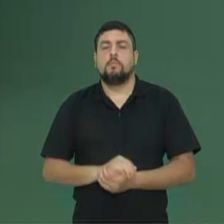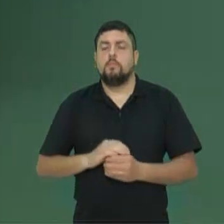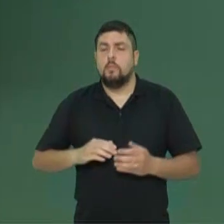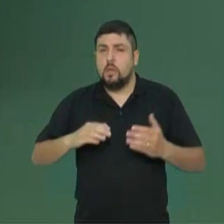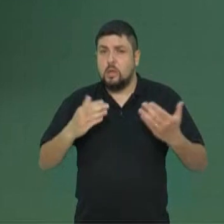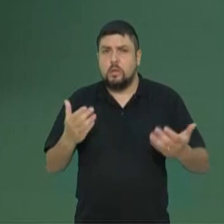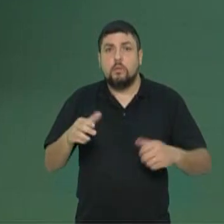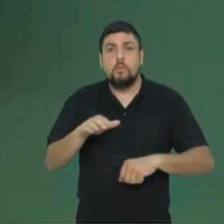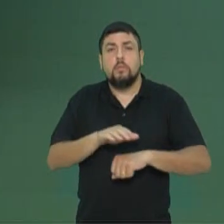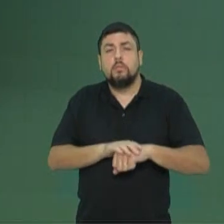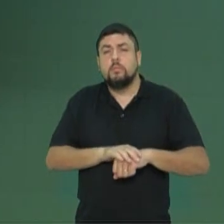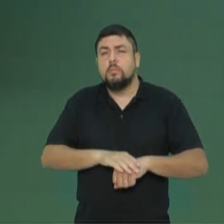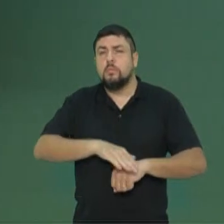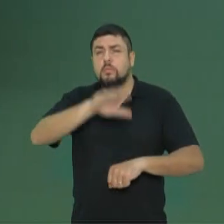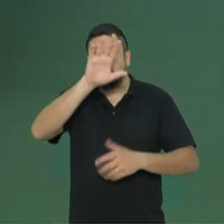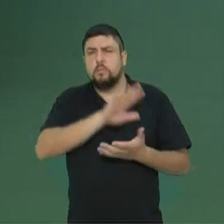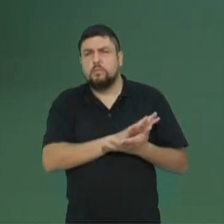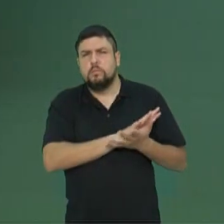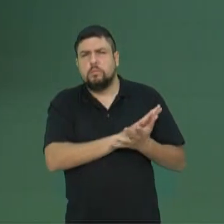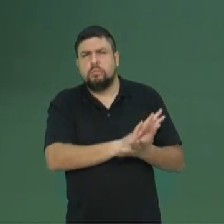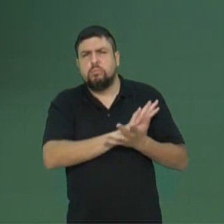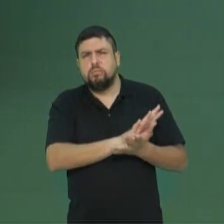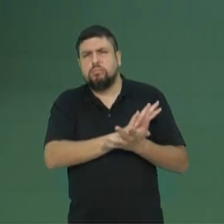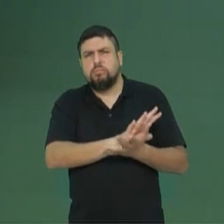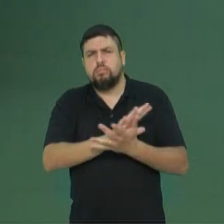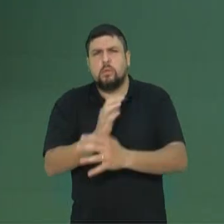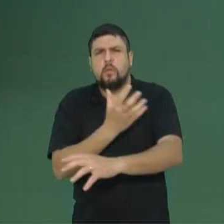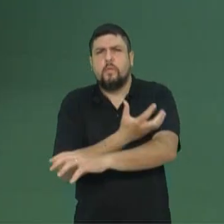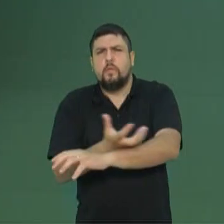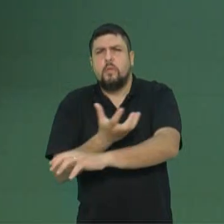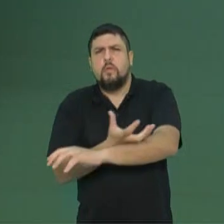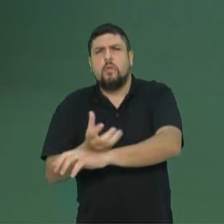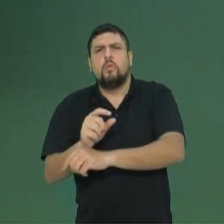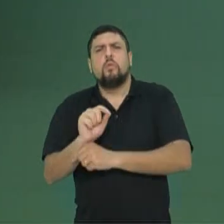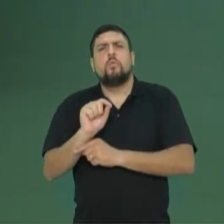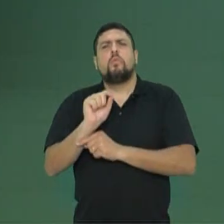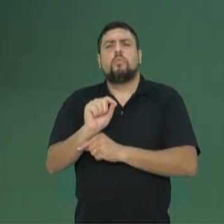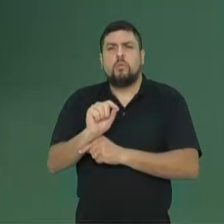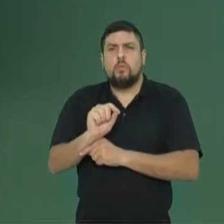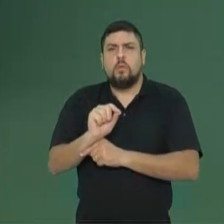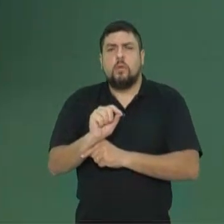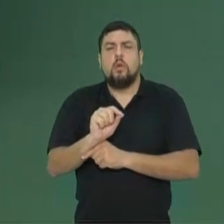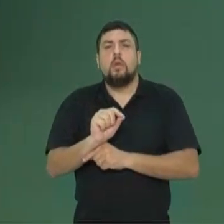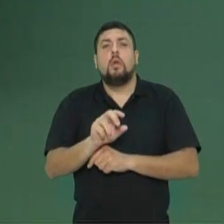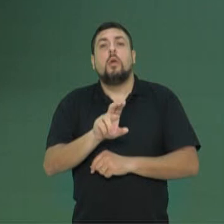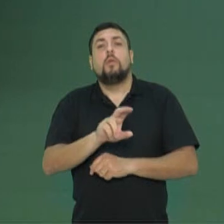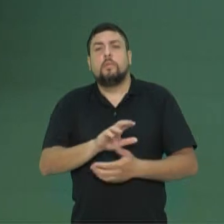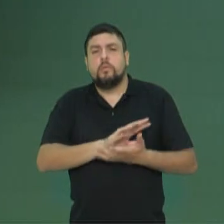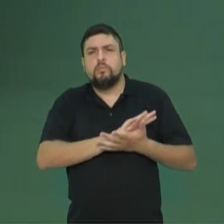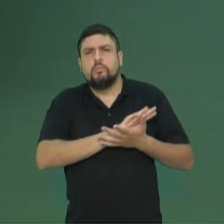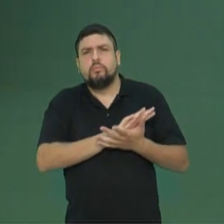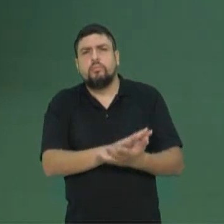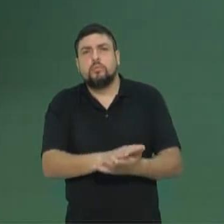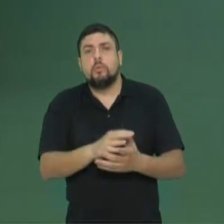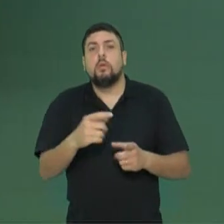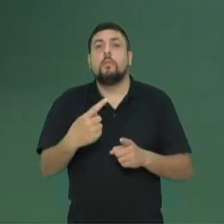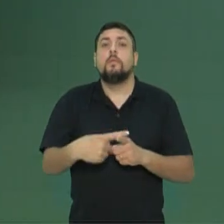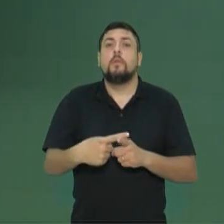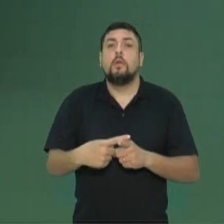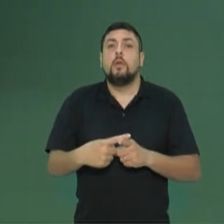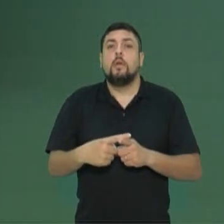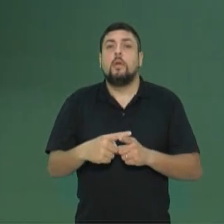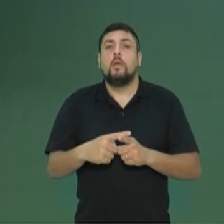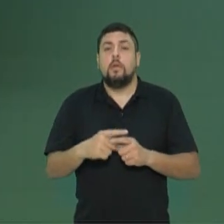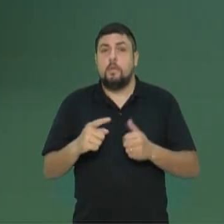causador do desaparecimento de espécies vegetais? A devastação, primeiro, para a ocupação